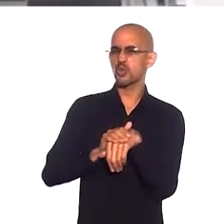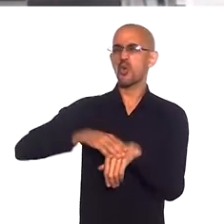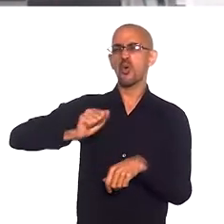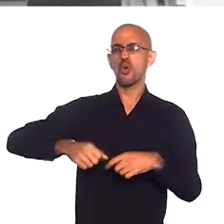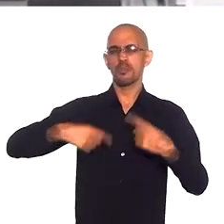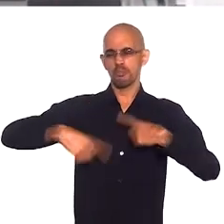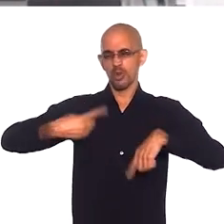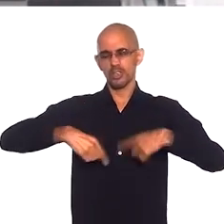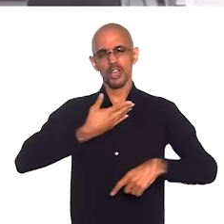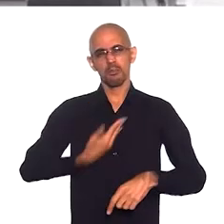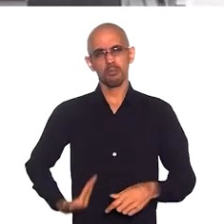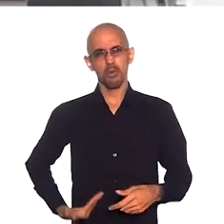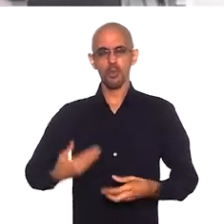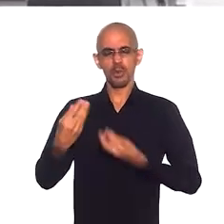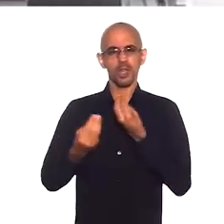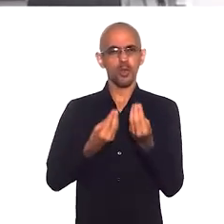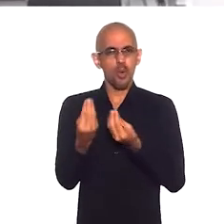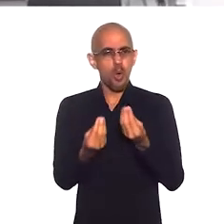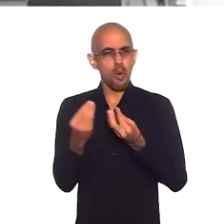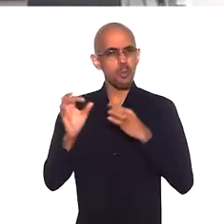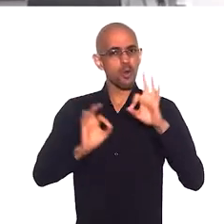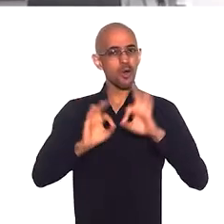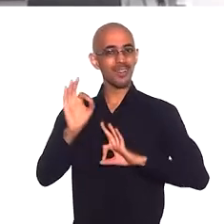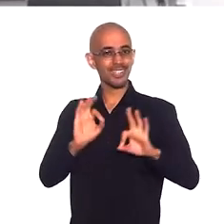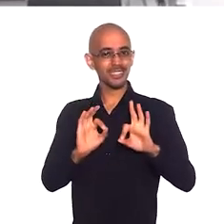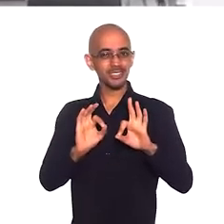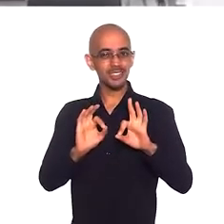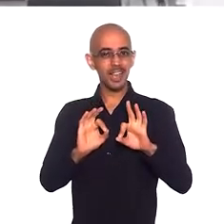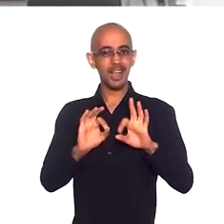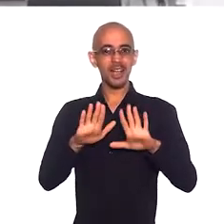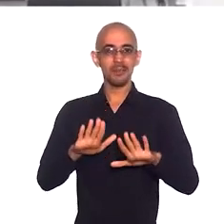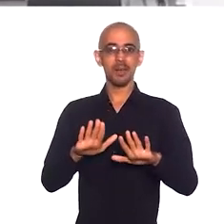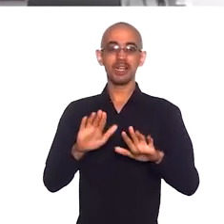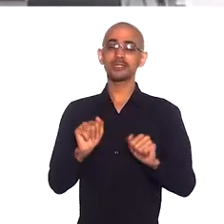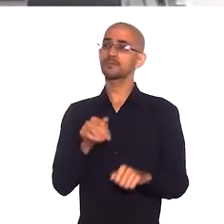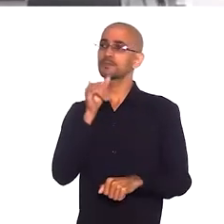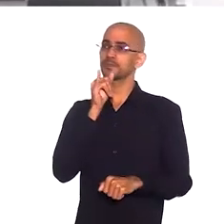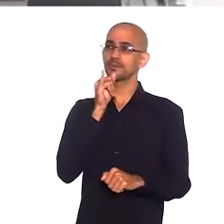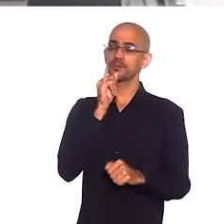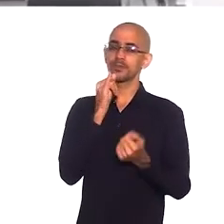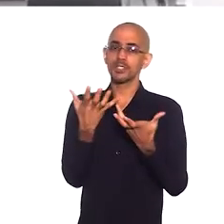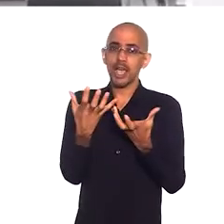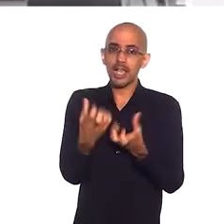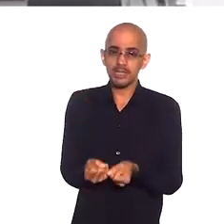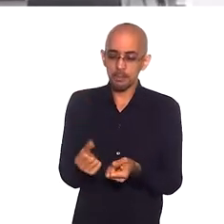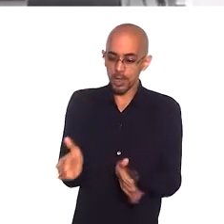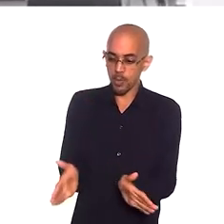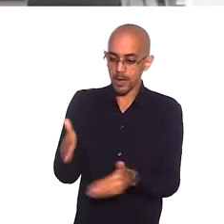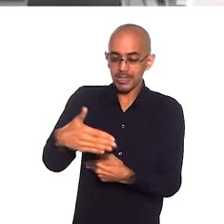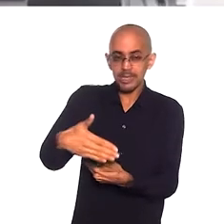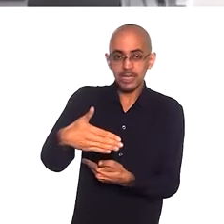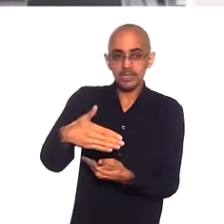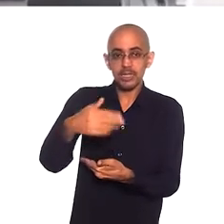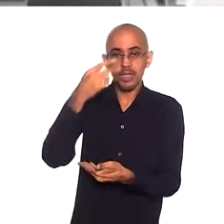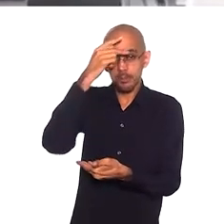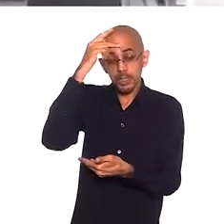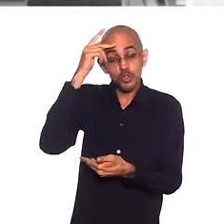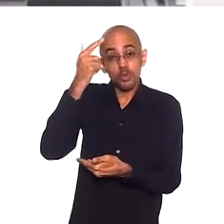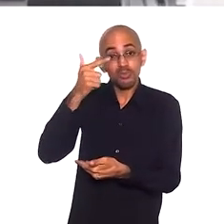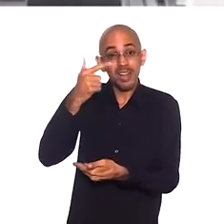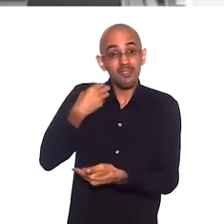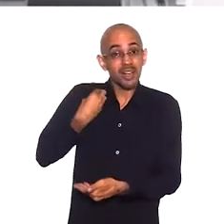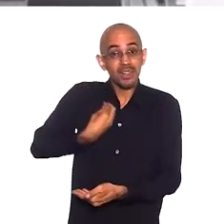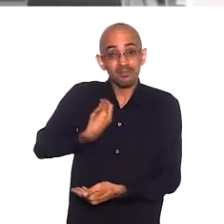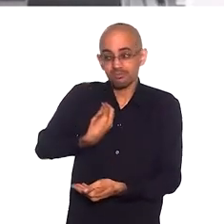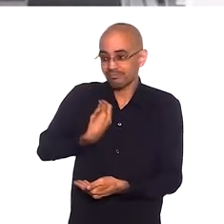De política pública, de forma de organização. Ah, mas levou uma cesta, chegou lá, a pessoa não estava em casa e tal.